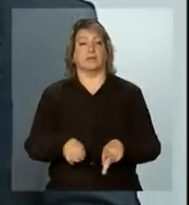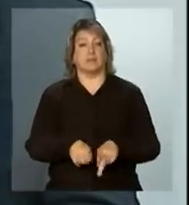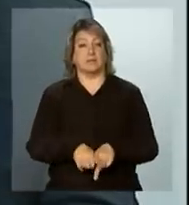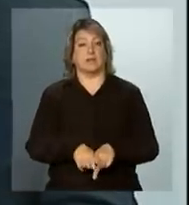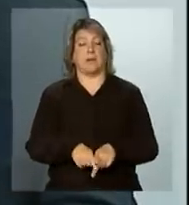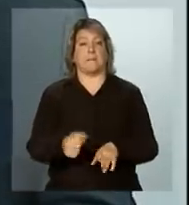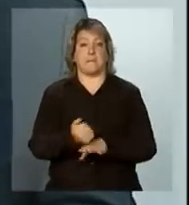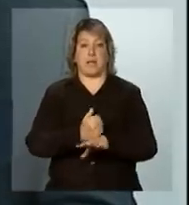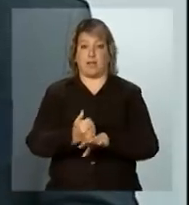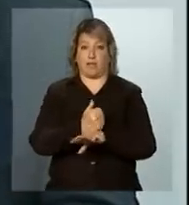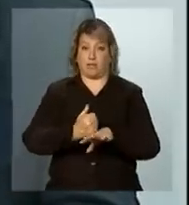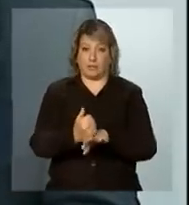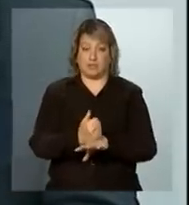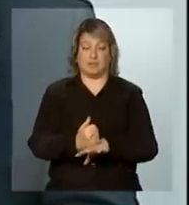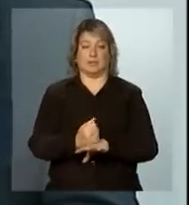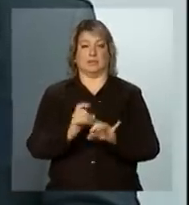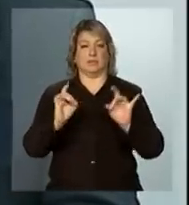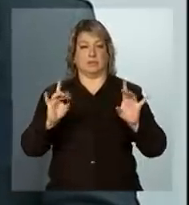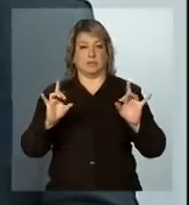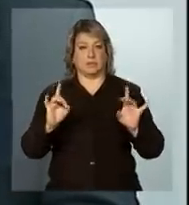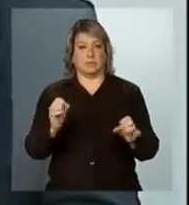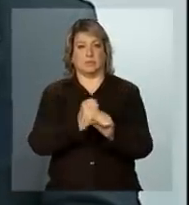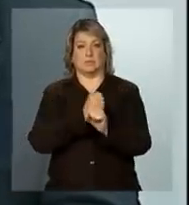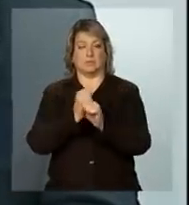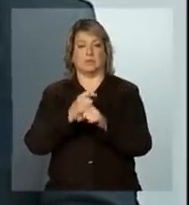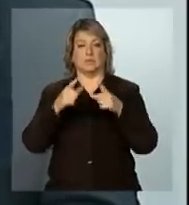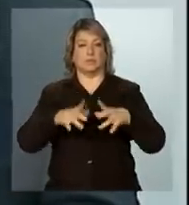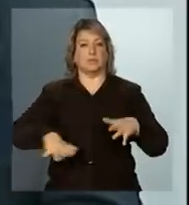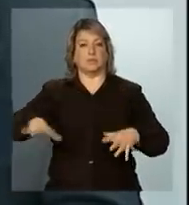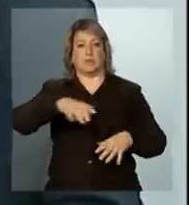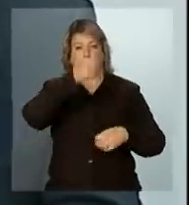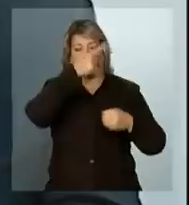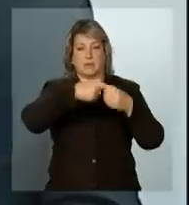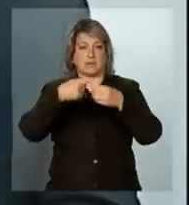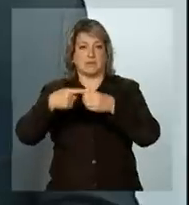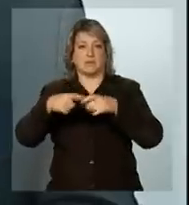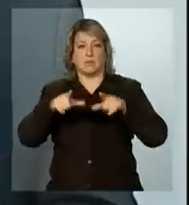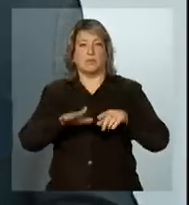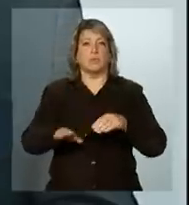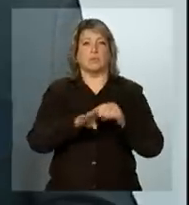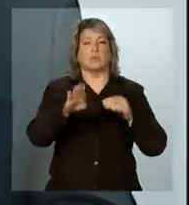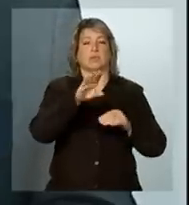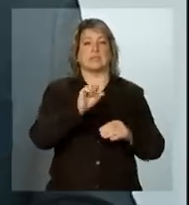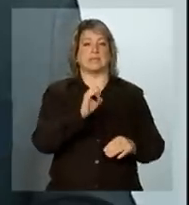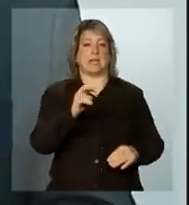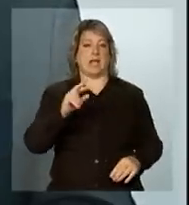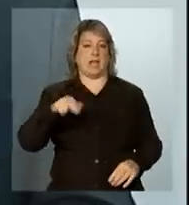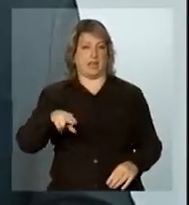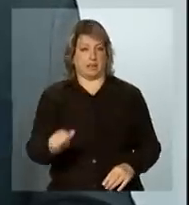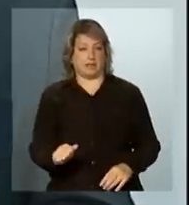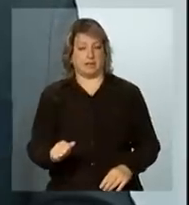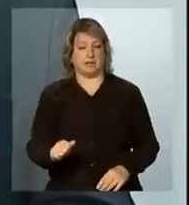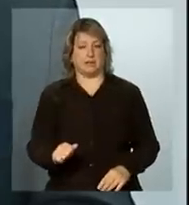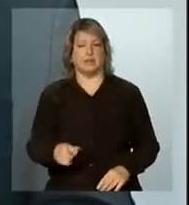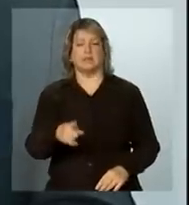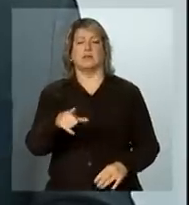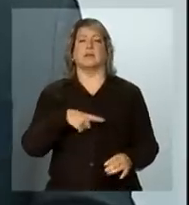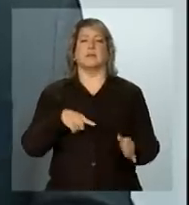qualificar a infraestrutura dos municípios da região serrana. E a outra parte da sua pergunta era...